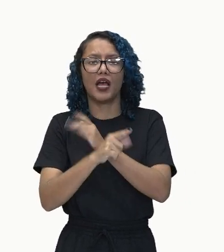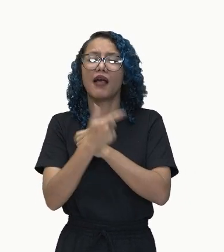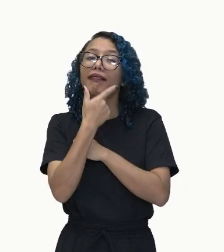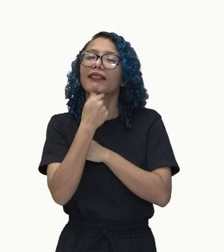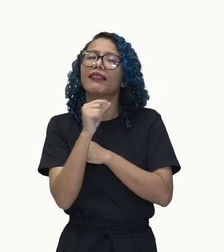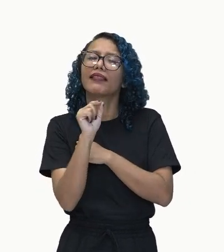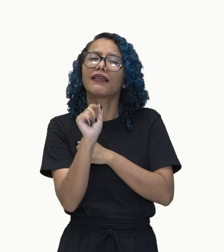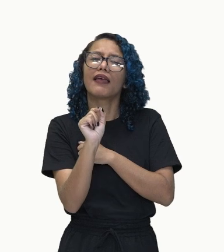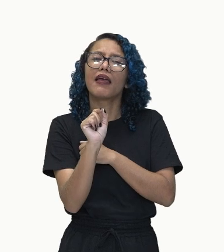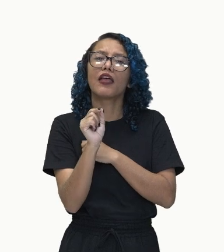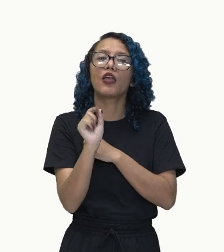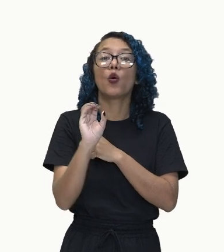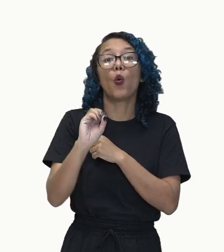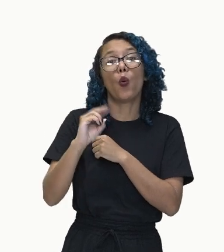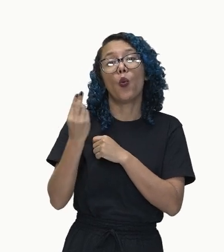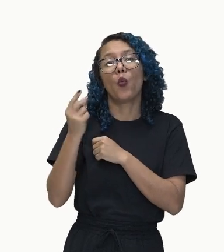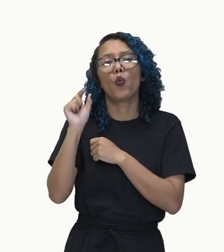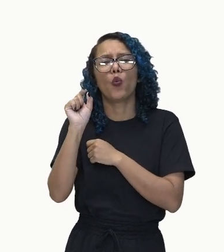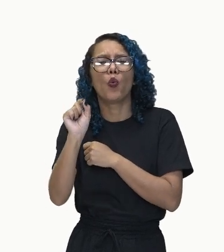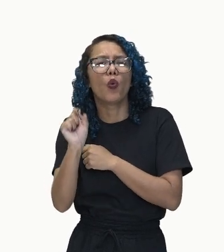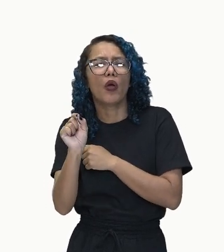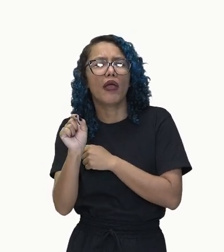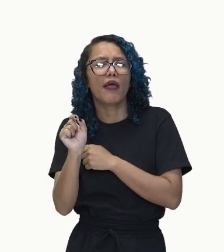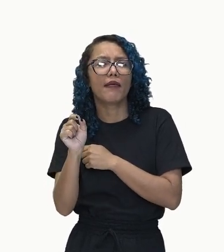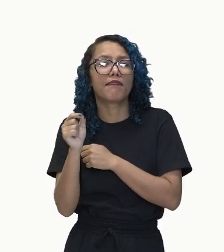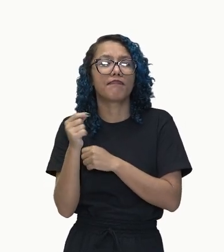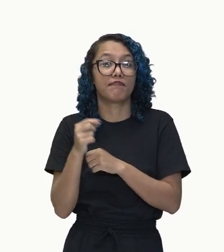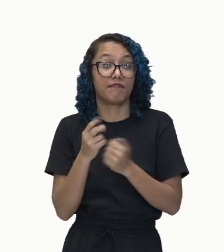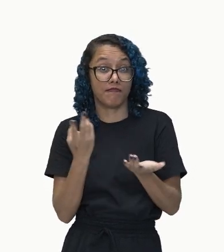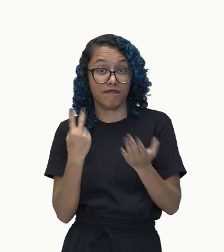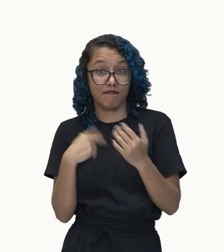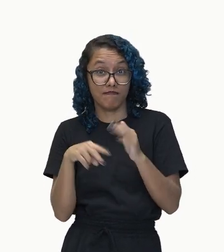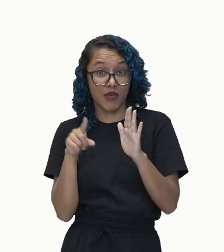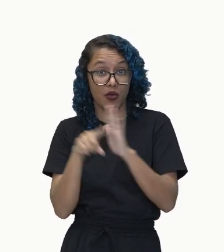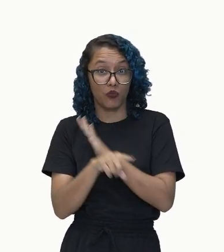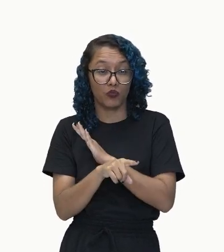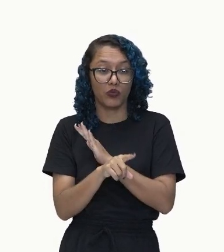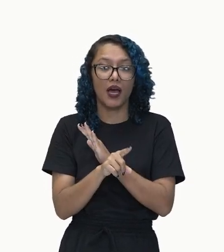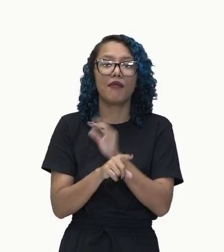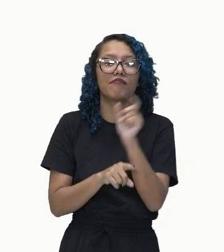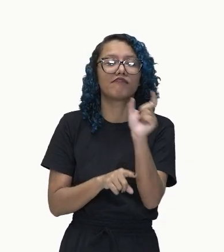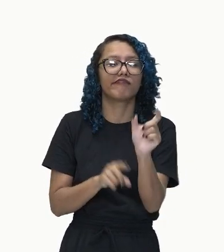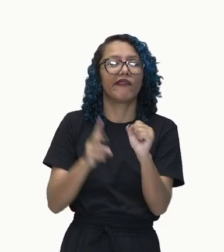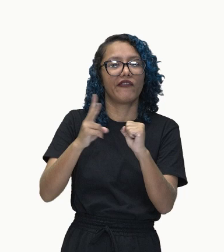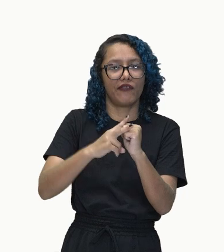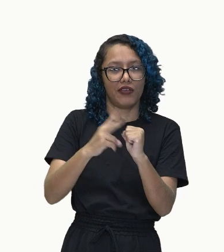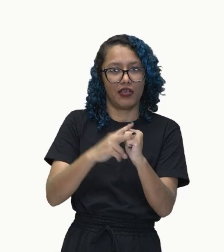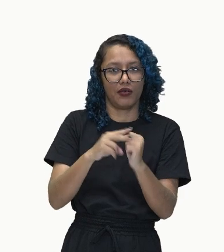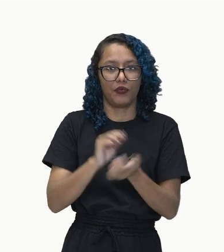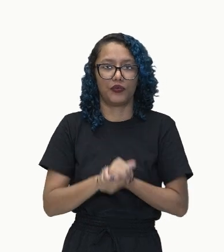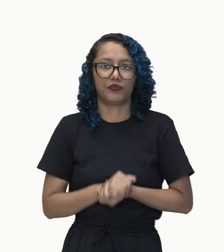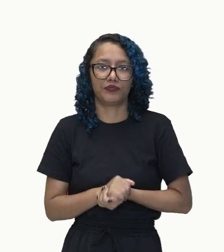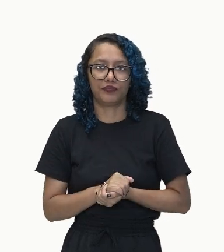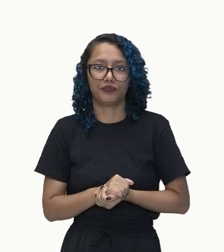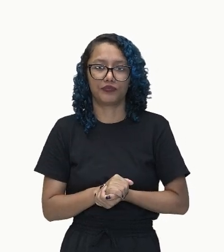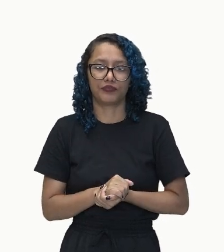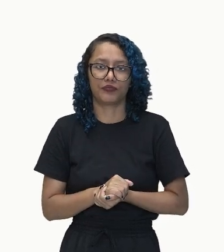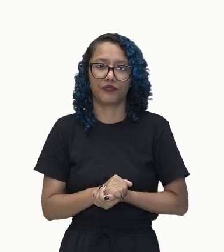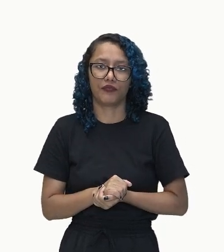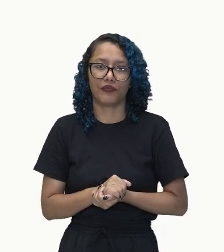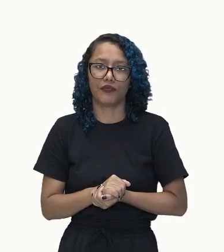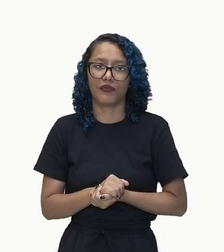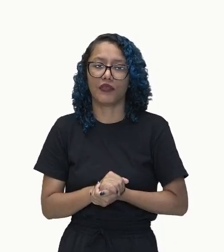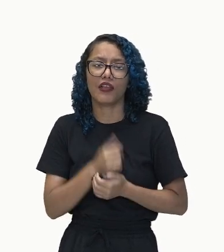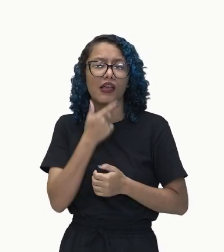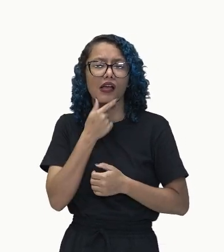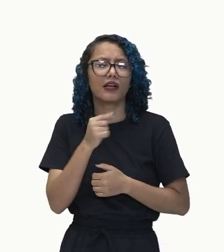O quê? Do verbo. Vamos perguntar do verbo? Vamos lá? Quem? Quem